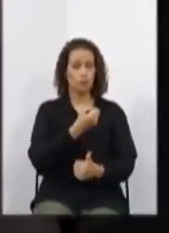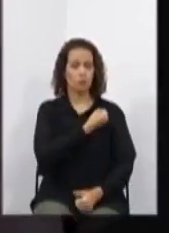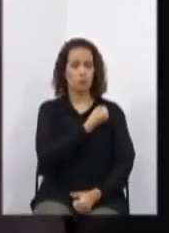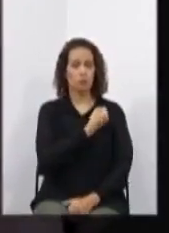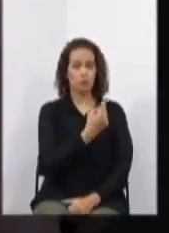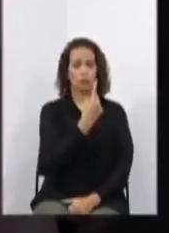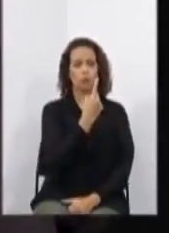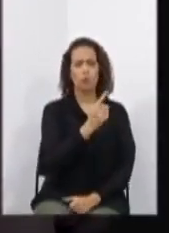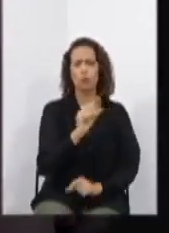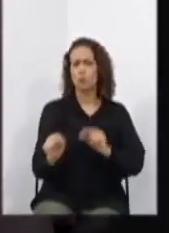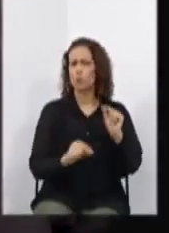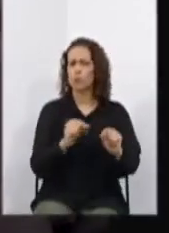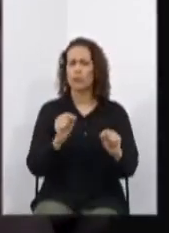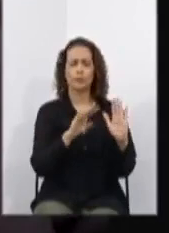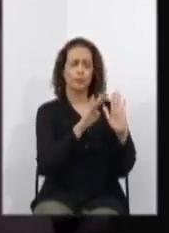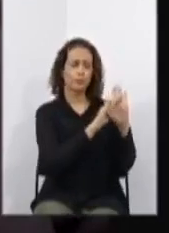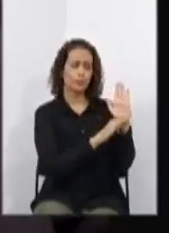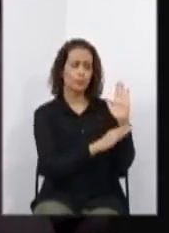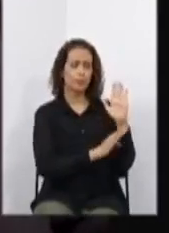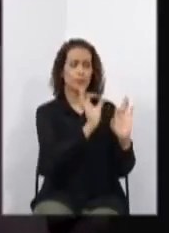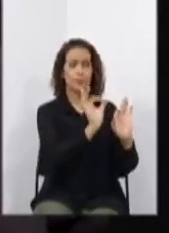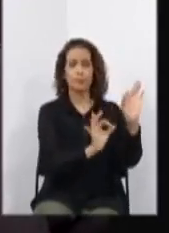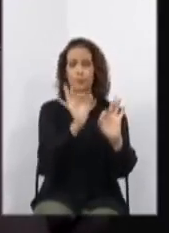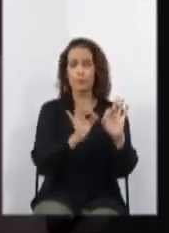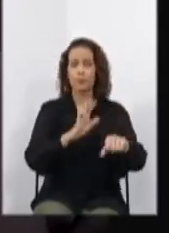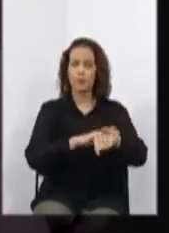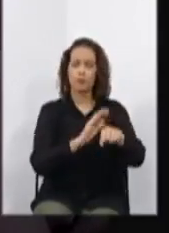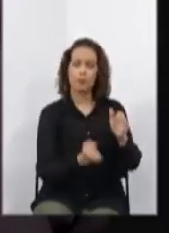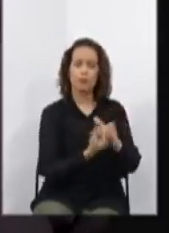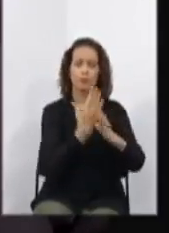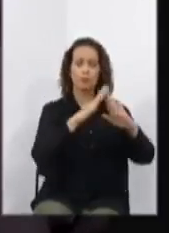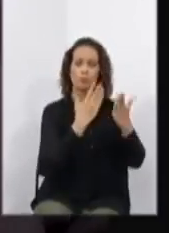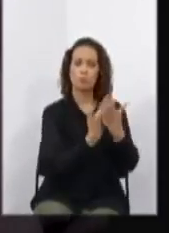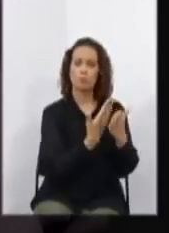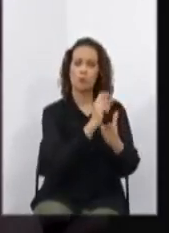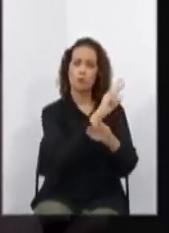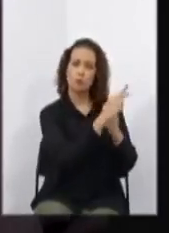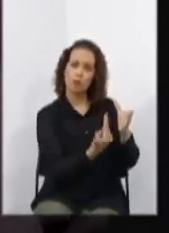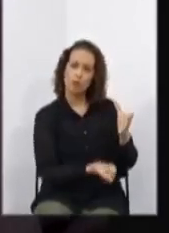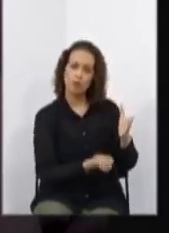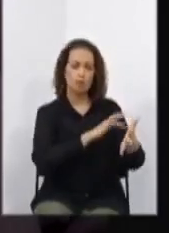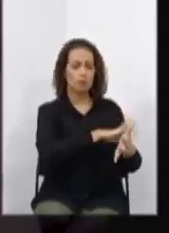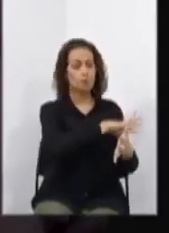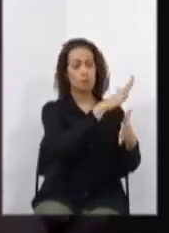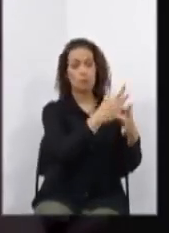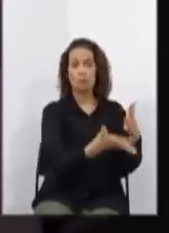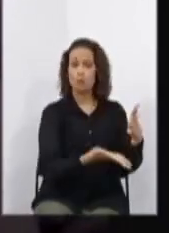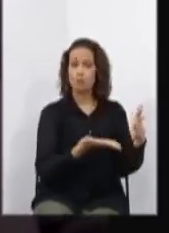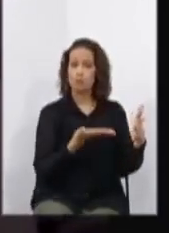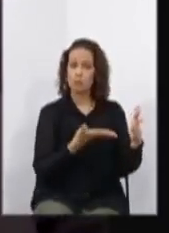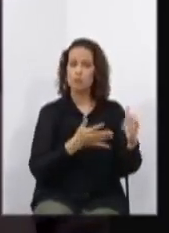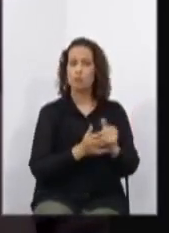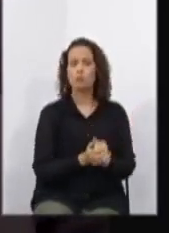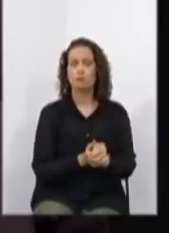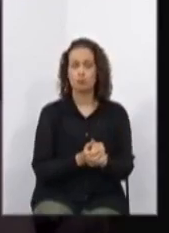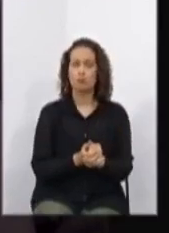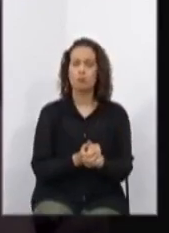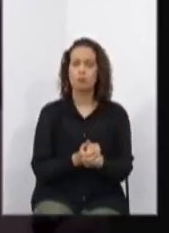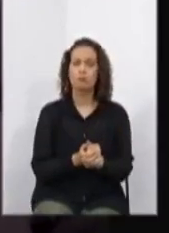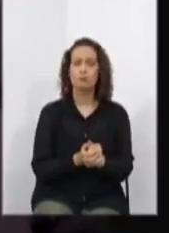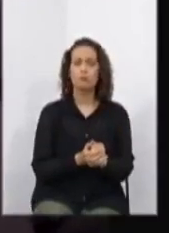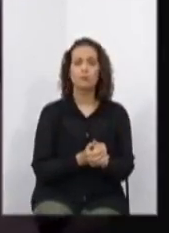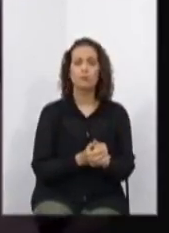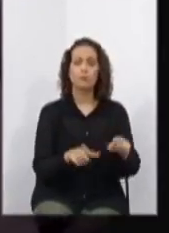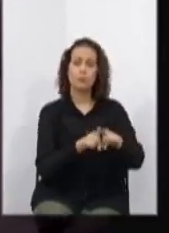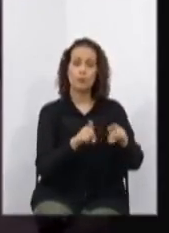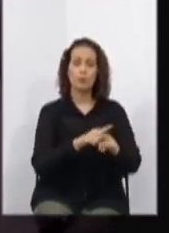Institui diretrizes para a criação de escolas bilíngues em língua brasileira de sinais, libras e